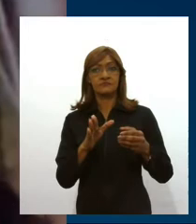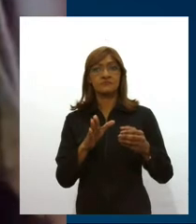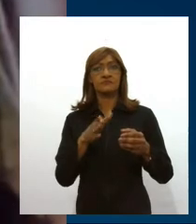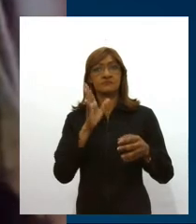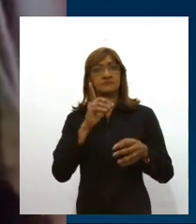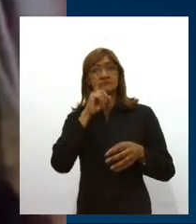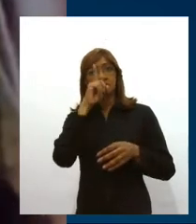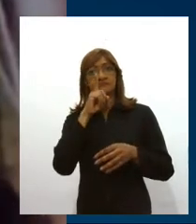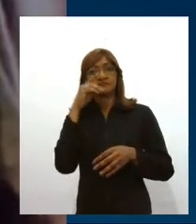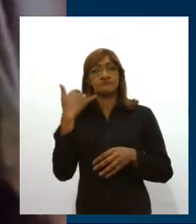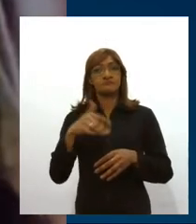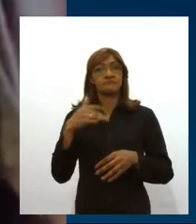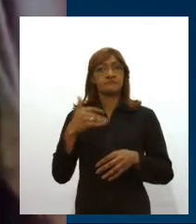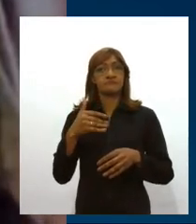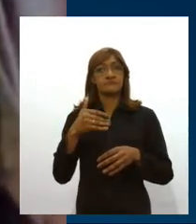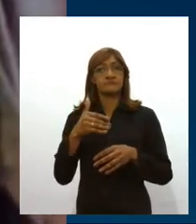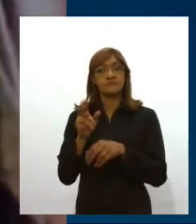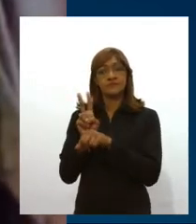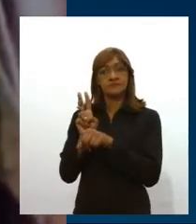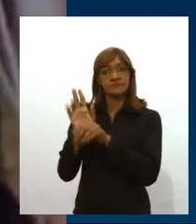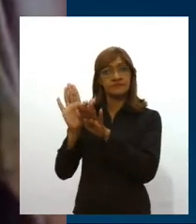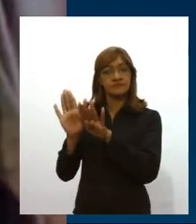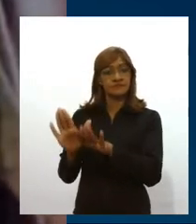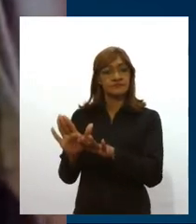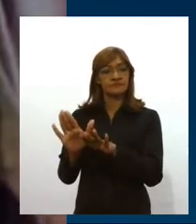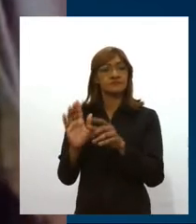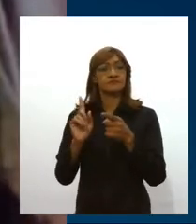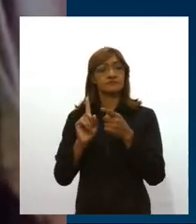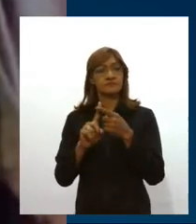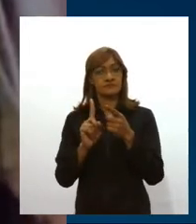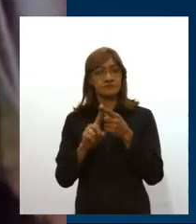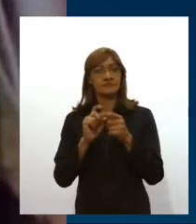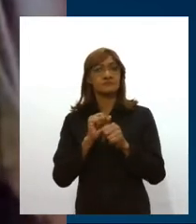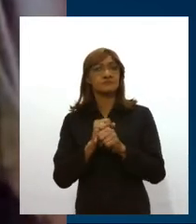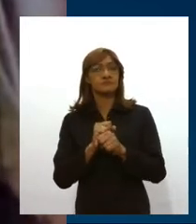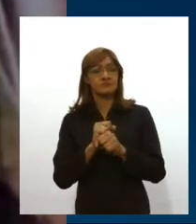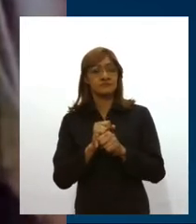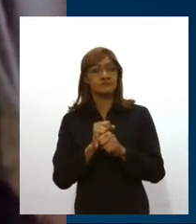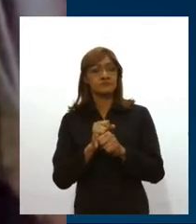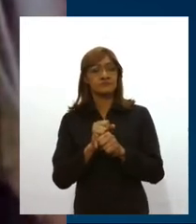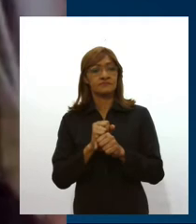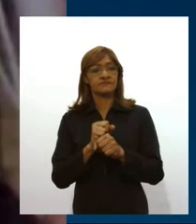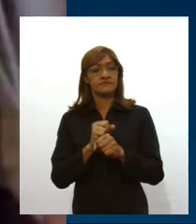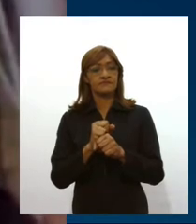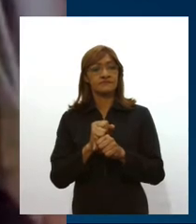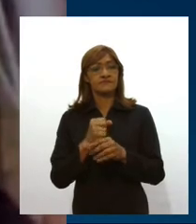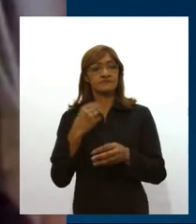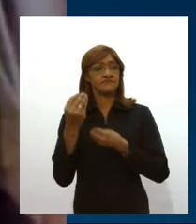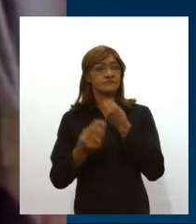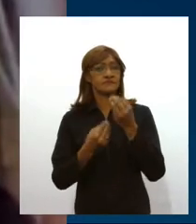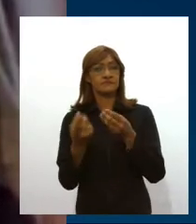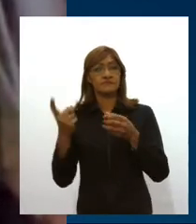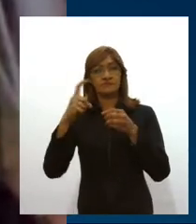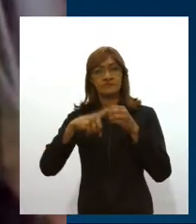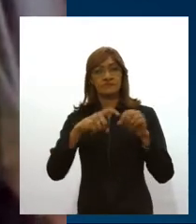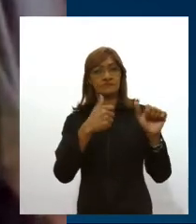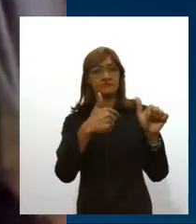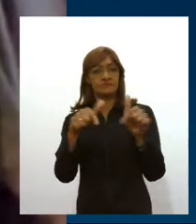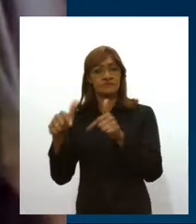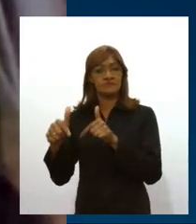preservados o máximo possível. Isso também vai ser levado em consideração na questão da retomada das atividades